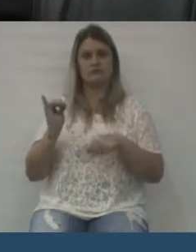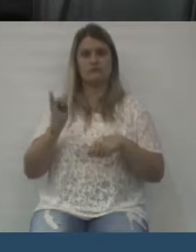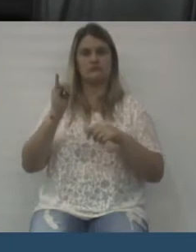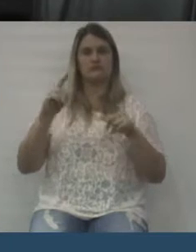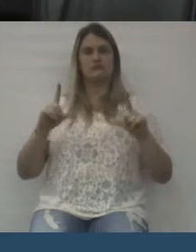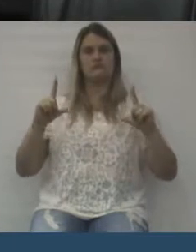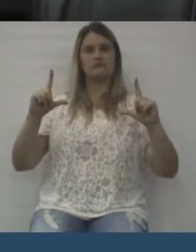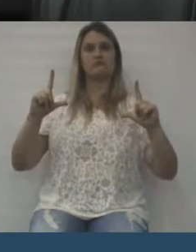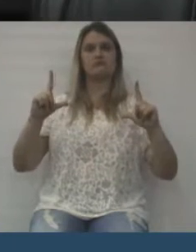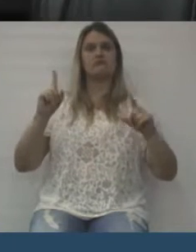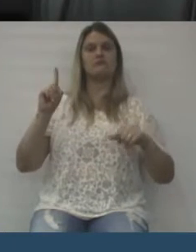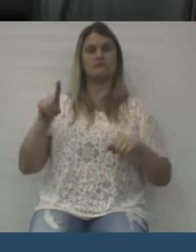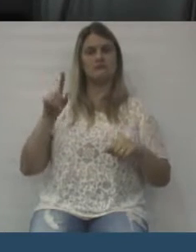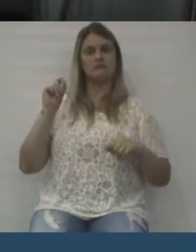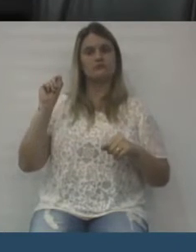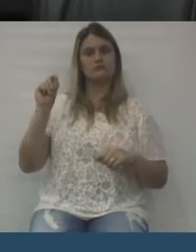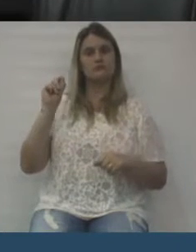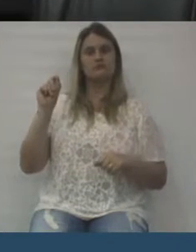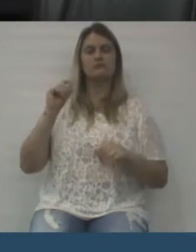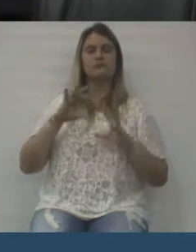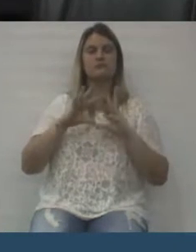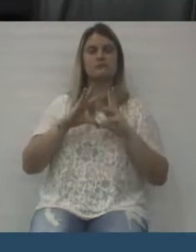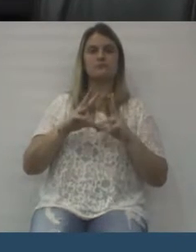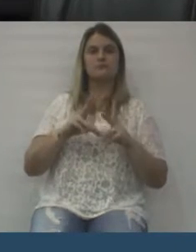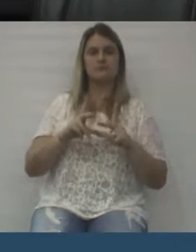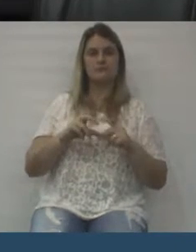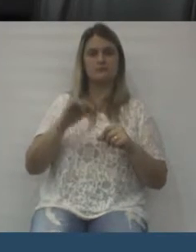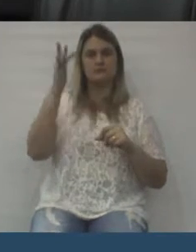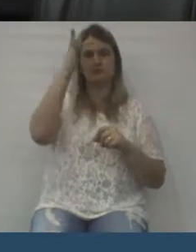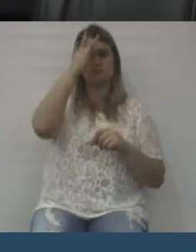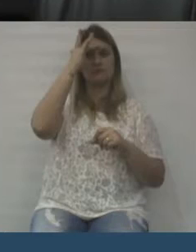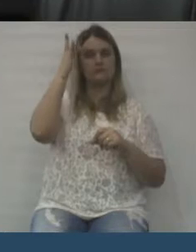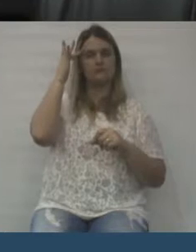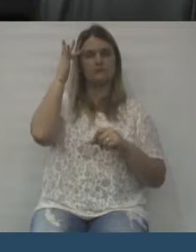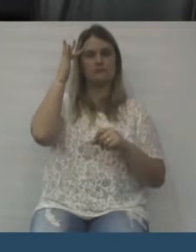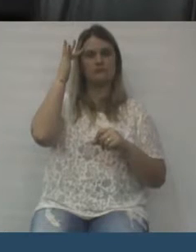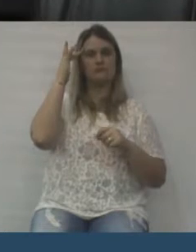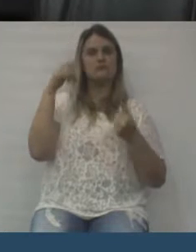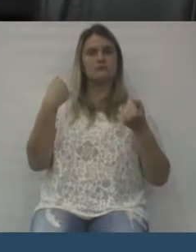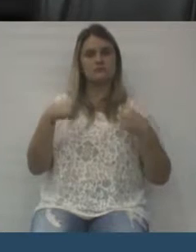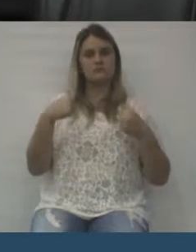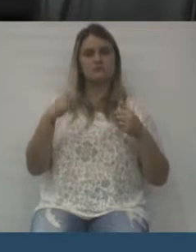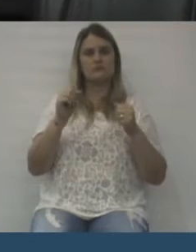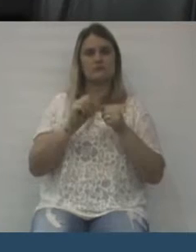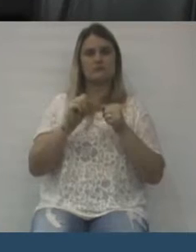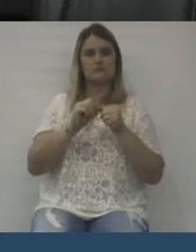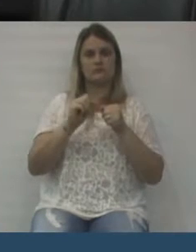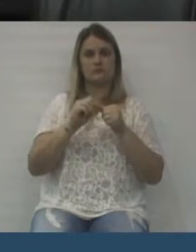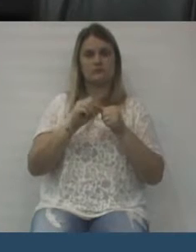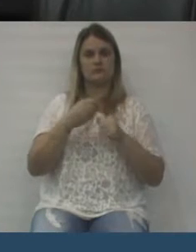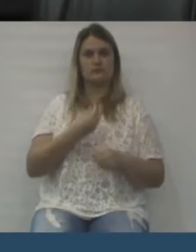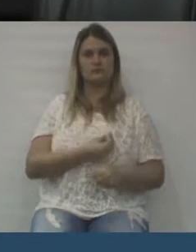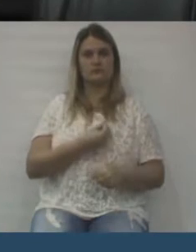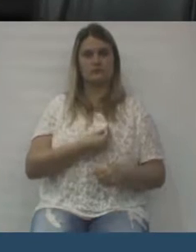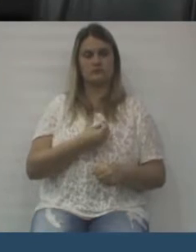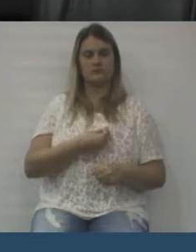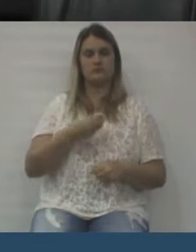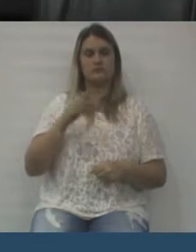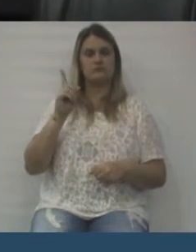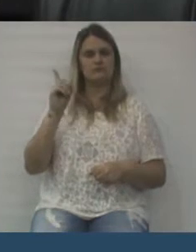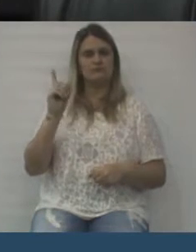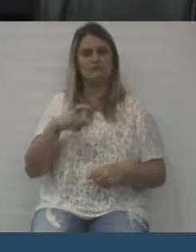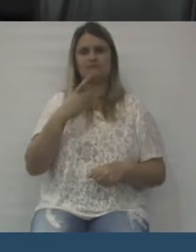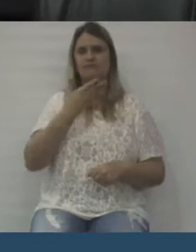destacou e é isso que toda pessoa deve fazer em sua vida, se